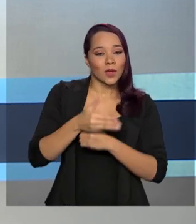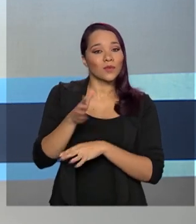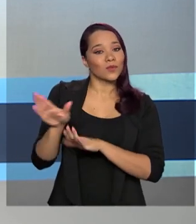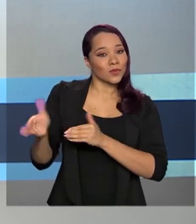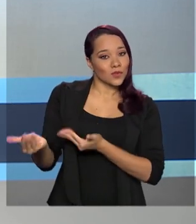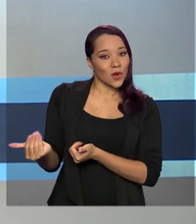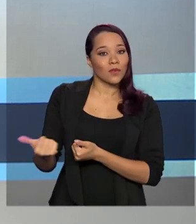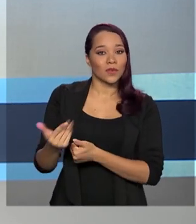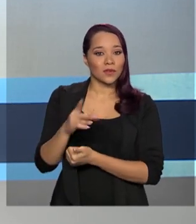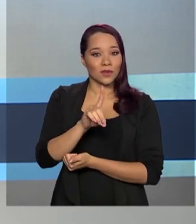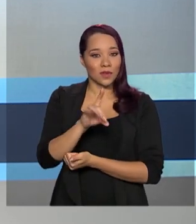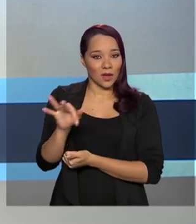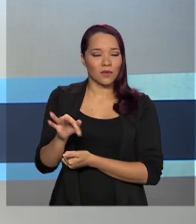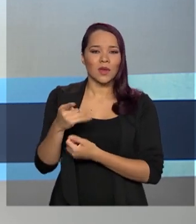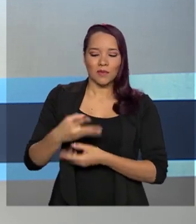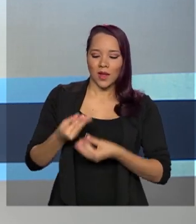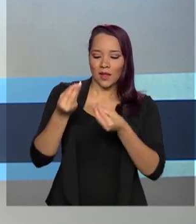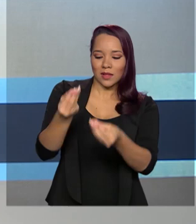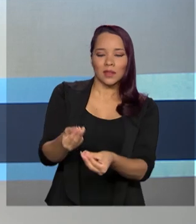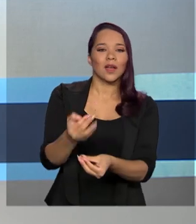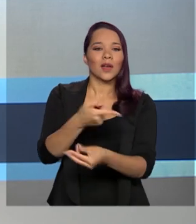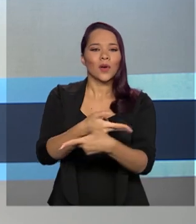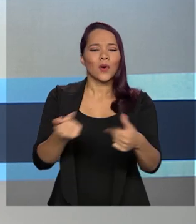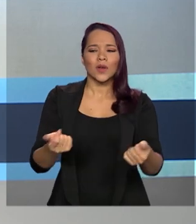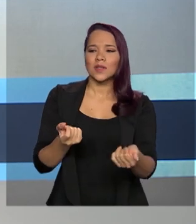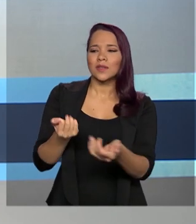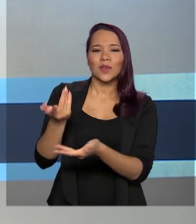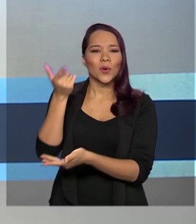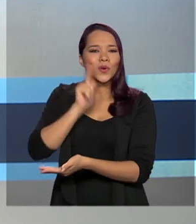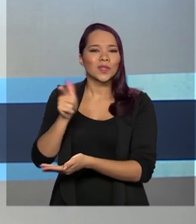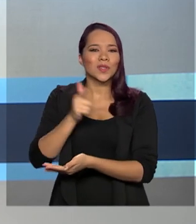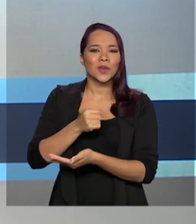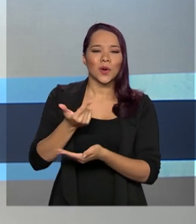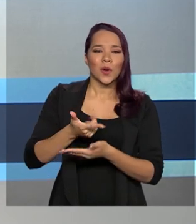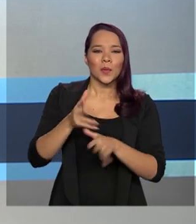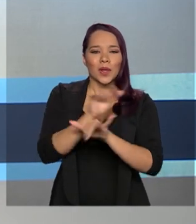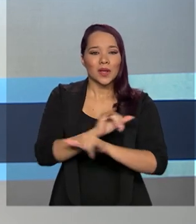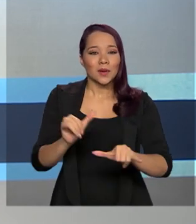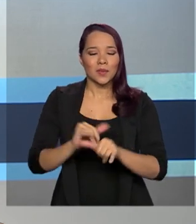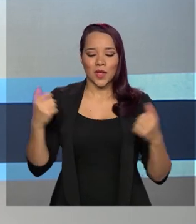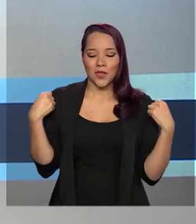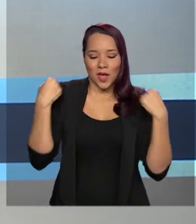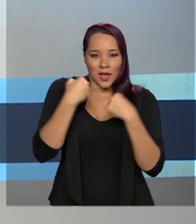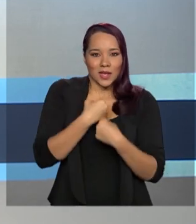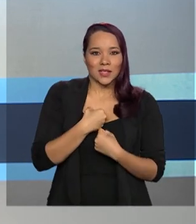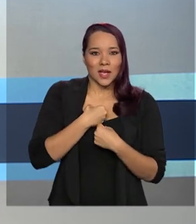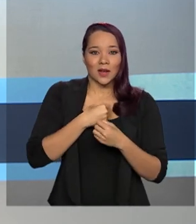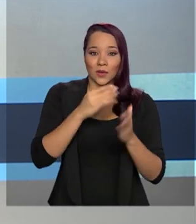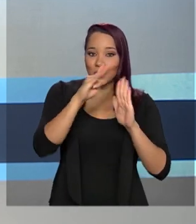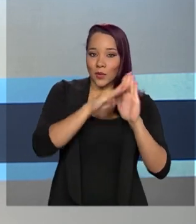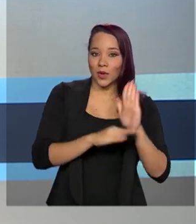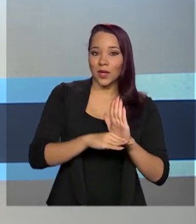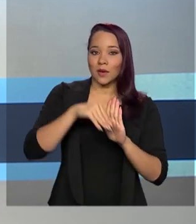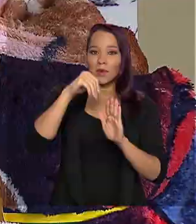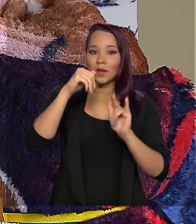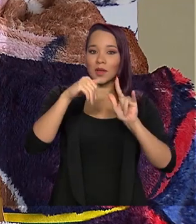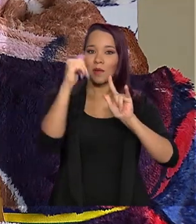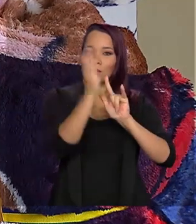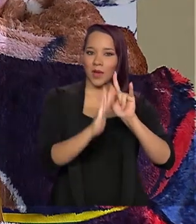Federal para iniciar a entrega de itens arrecadados pela campanha do agasalho do programa Pátria Voluntária.